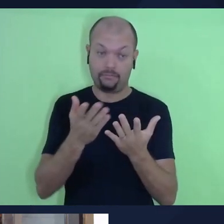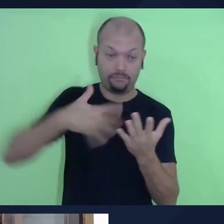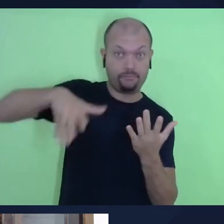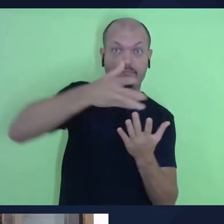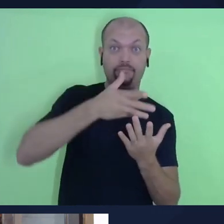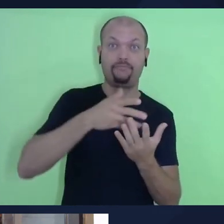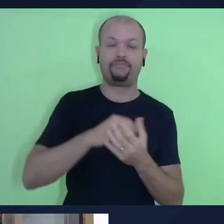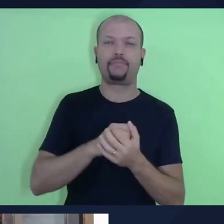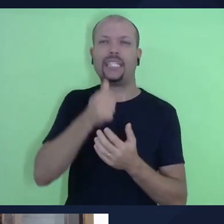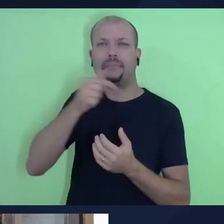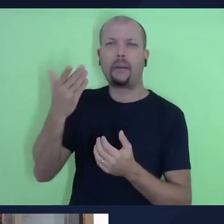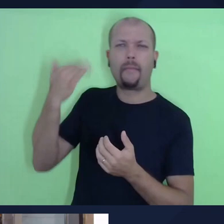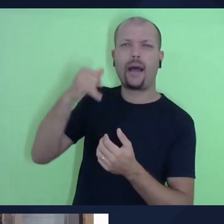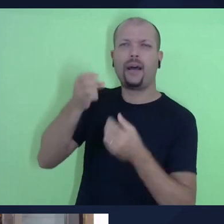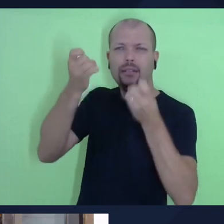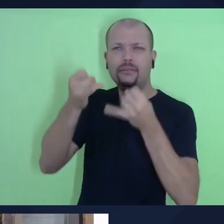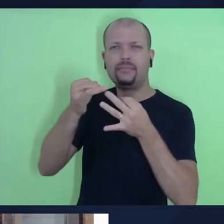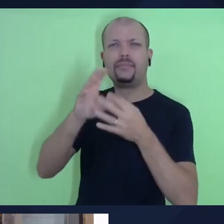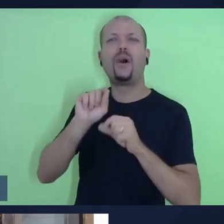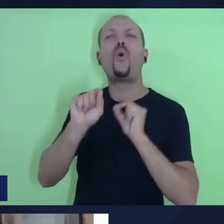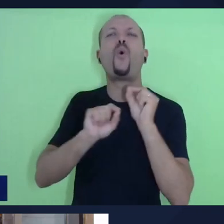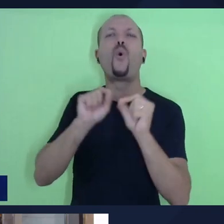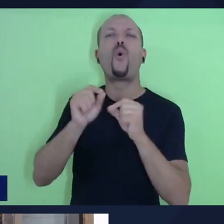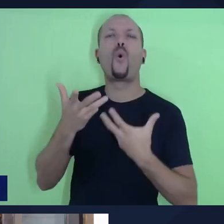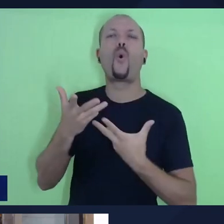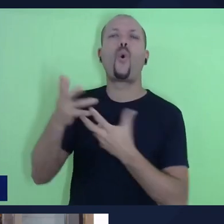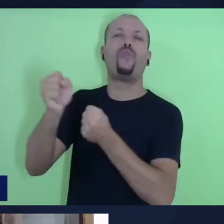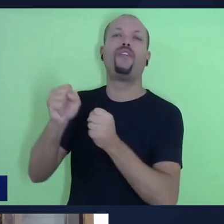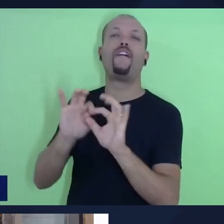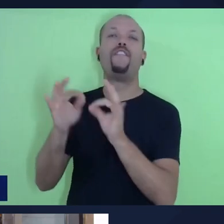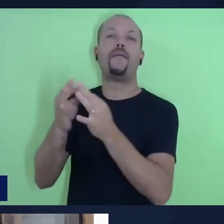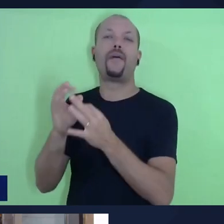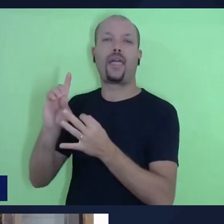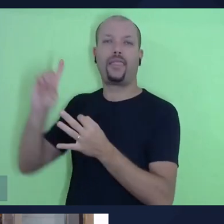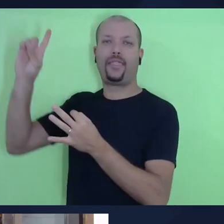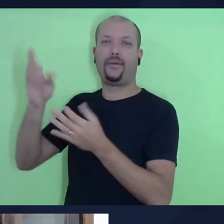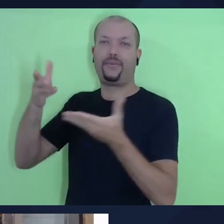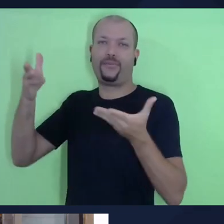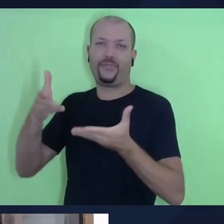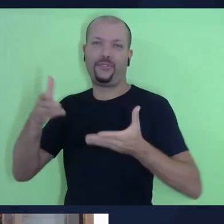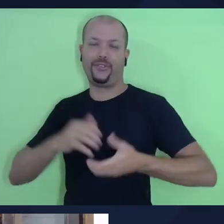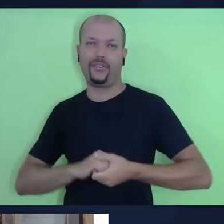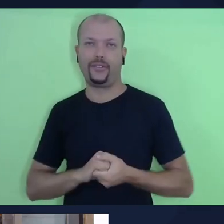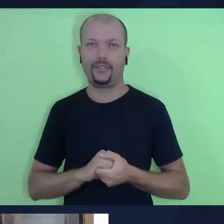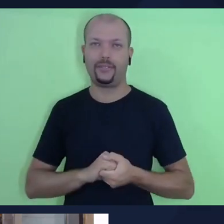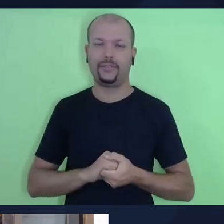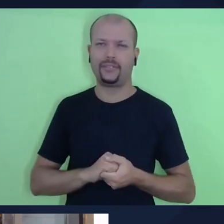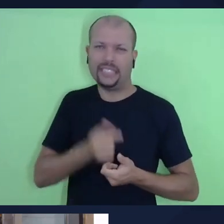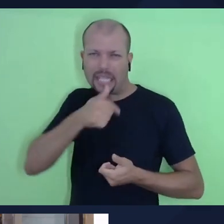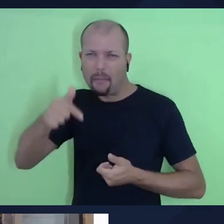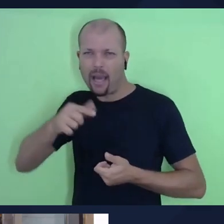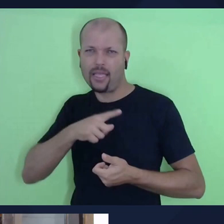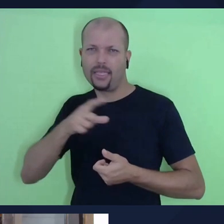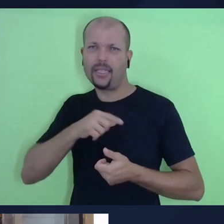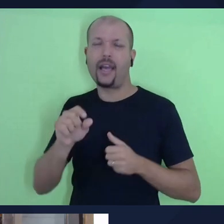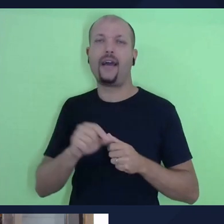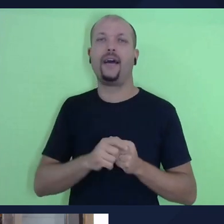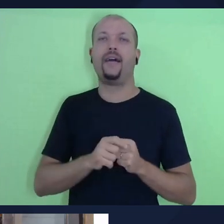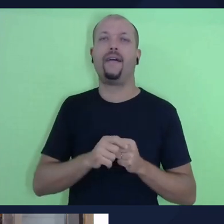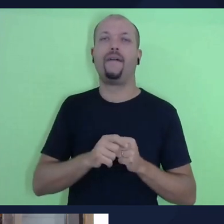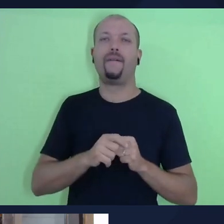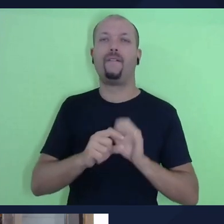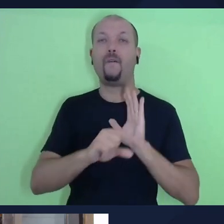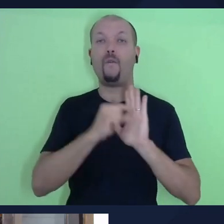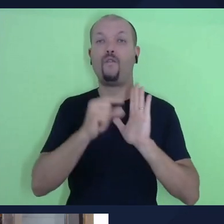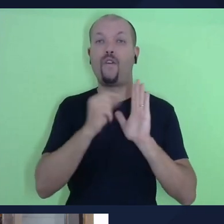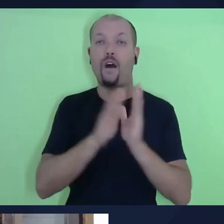falamos de sermos chamados para a família de Deus. E todas as semanas nós temos um verso chave, e o verso chave desta